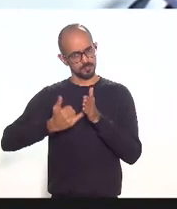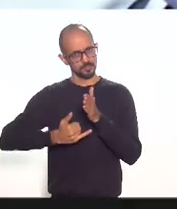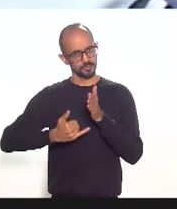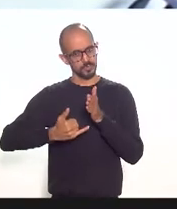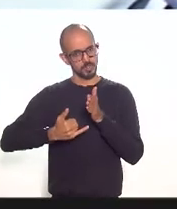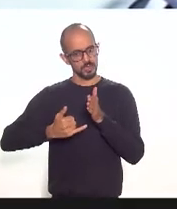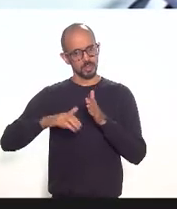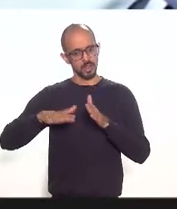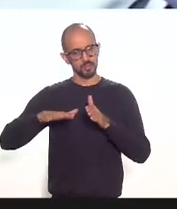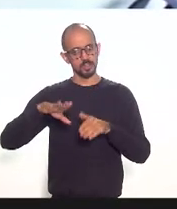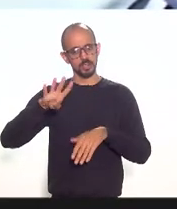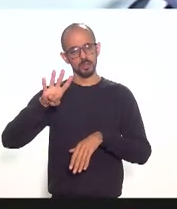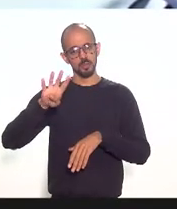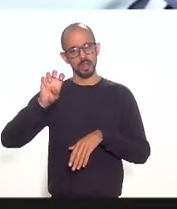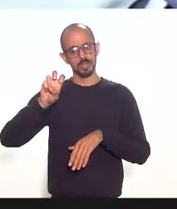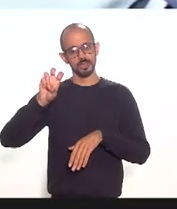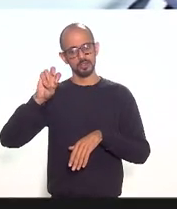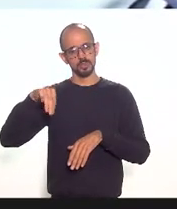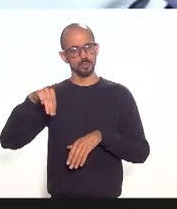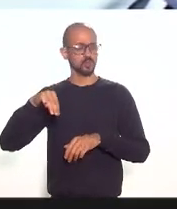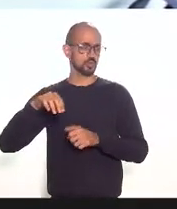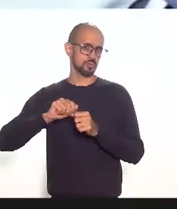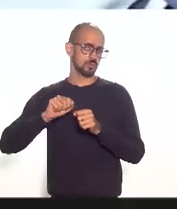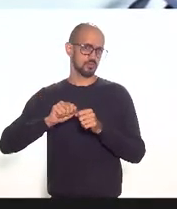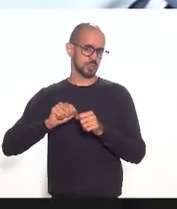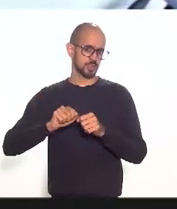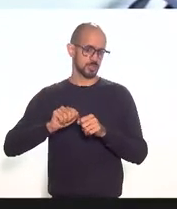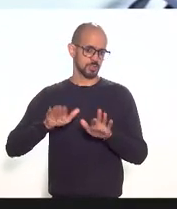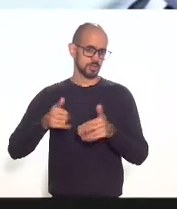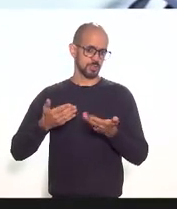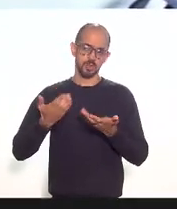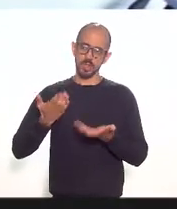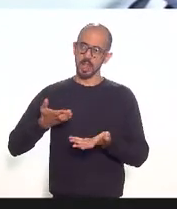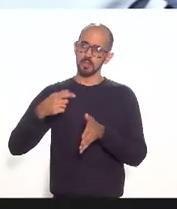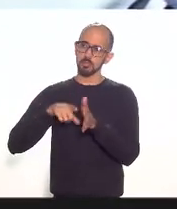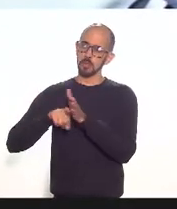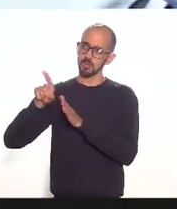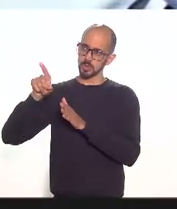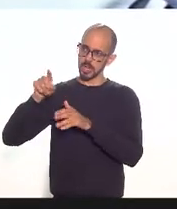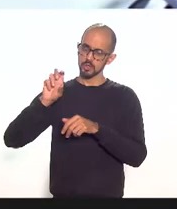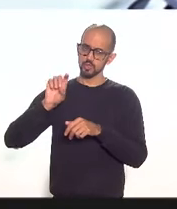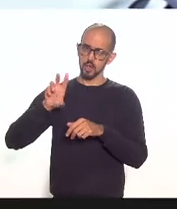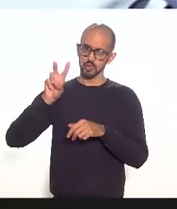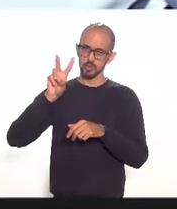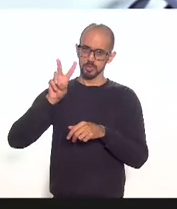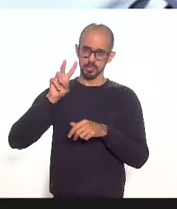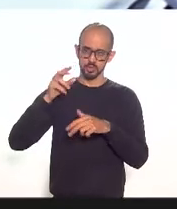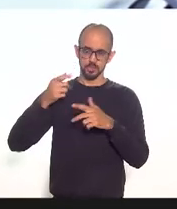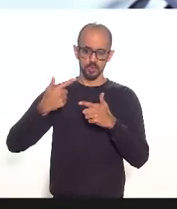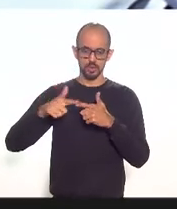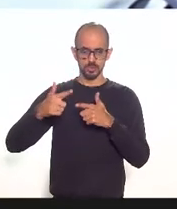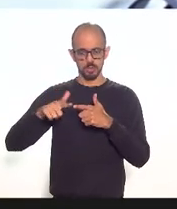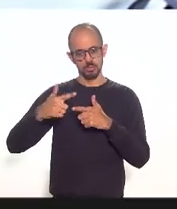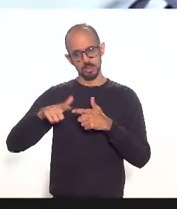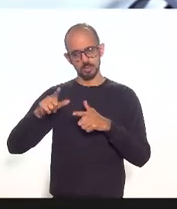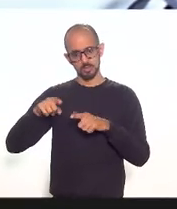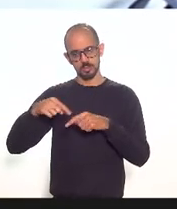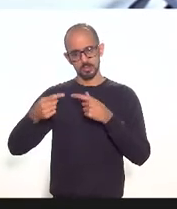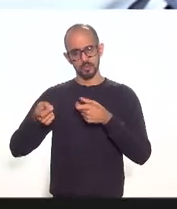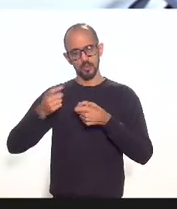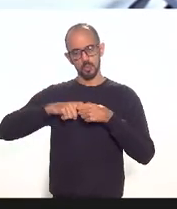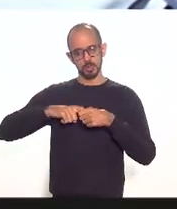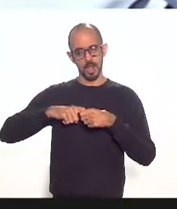do que 45 minutos para fazê-lo então queria só sobre essas duas questões para me voltar para a procuradoria e encerrar